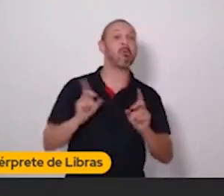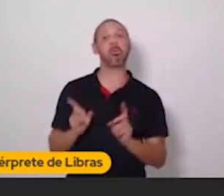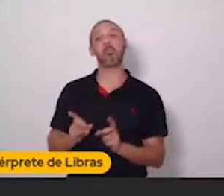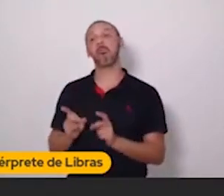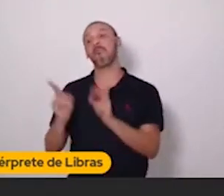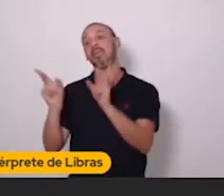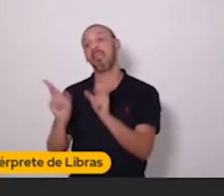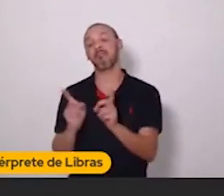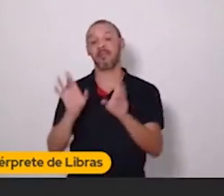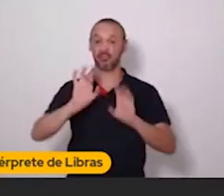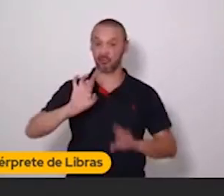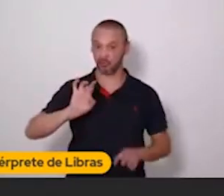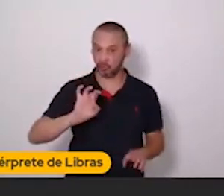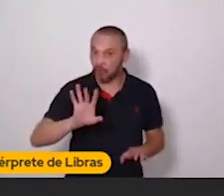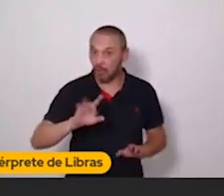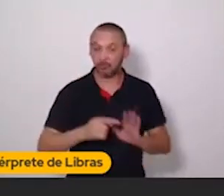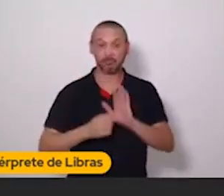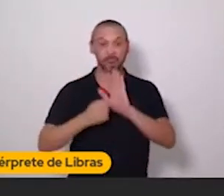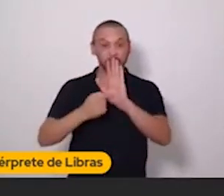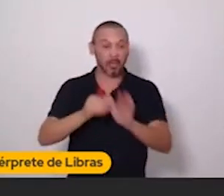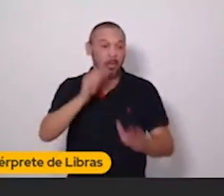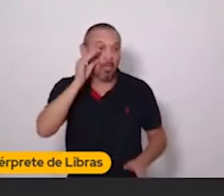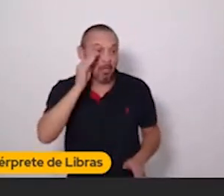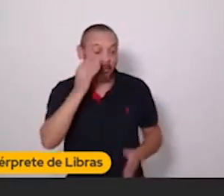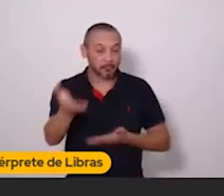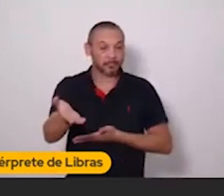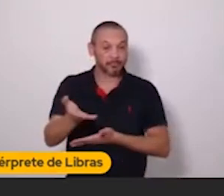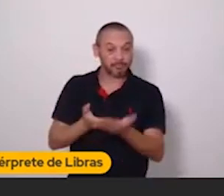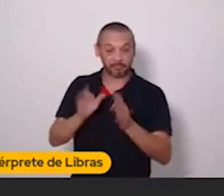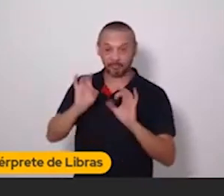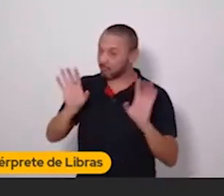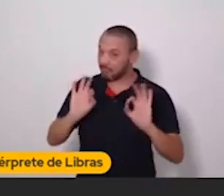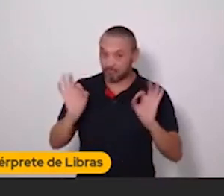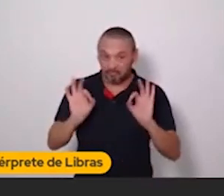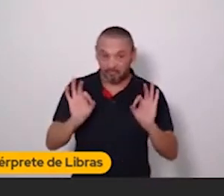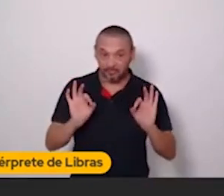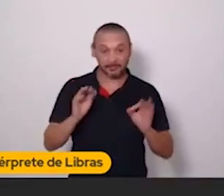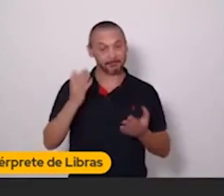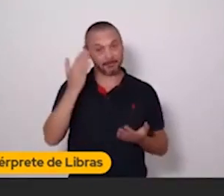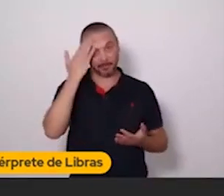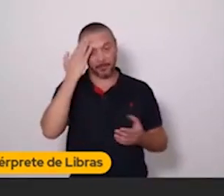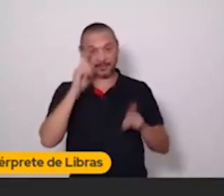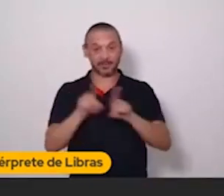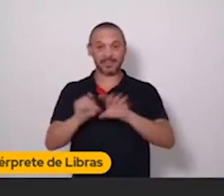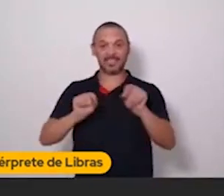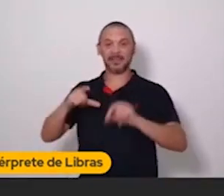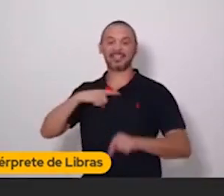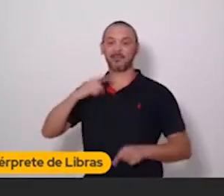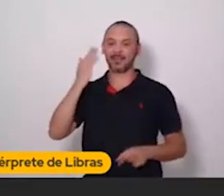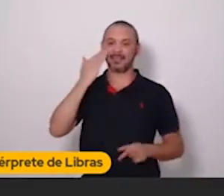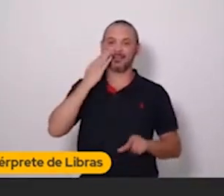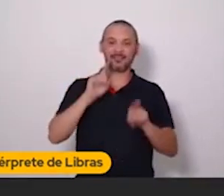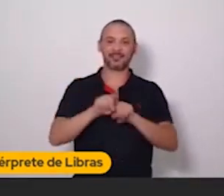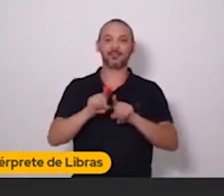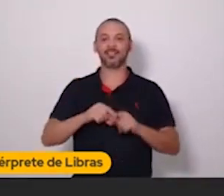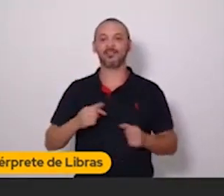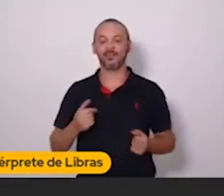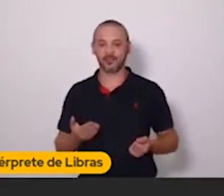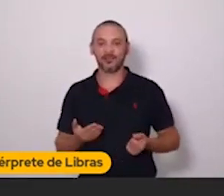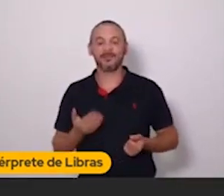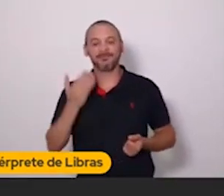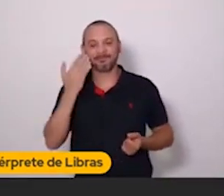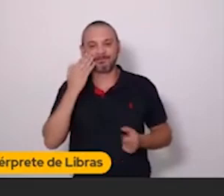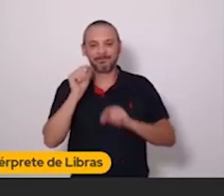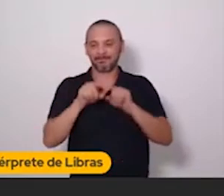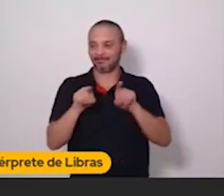produtos, se você só está interessado em vender. E só isso, óbvio, sem criar conteúdo irrelevante, coisas